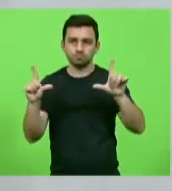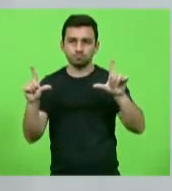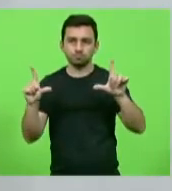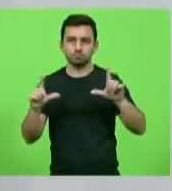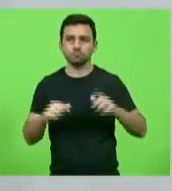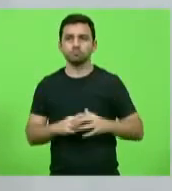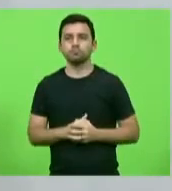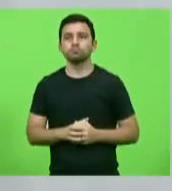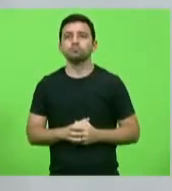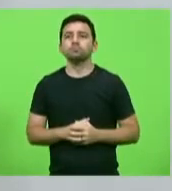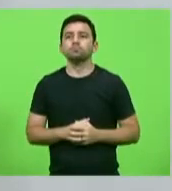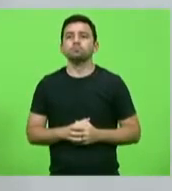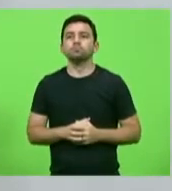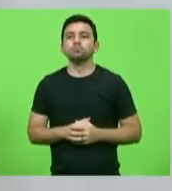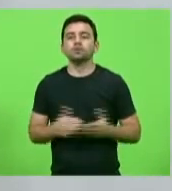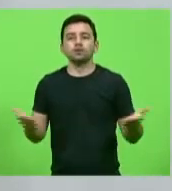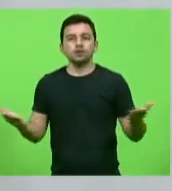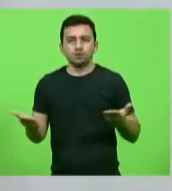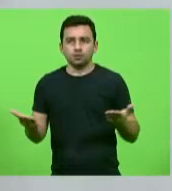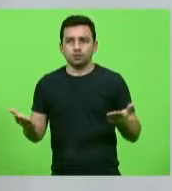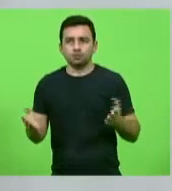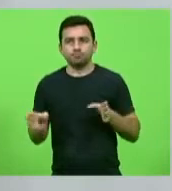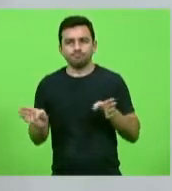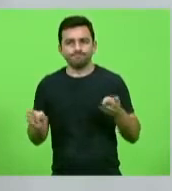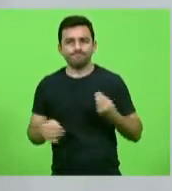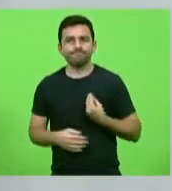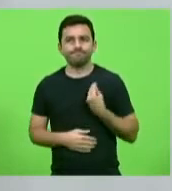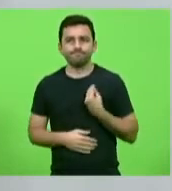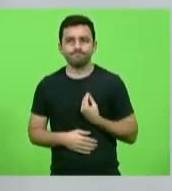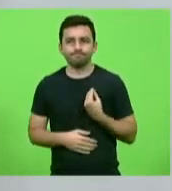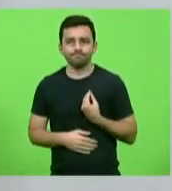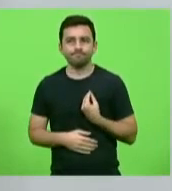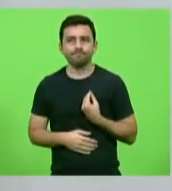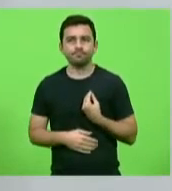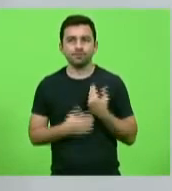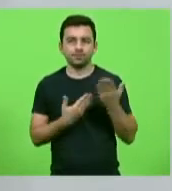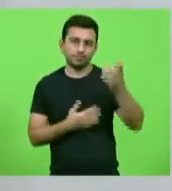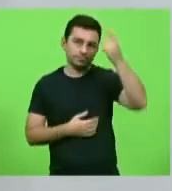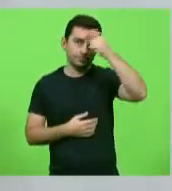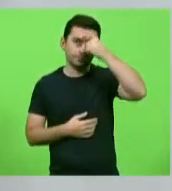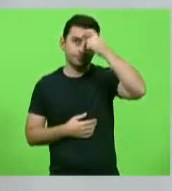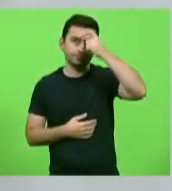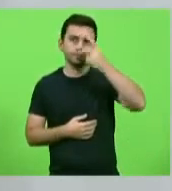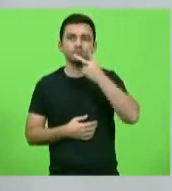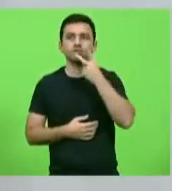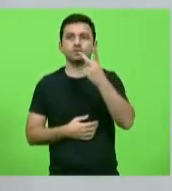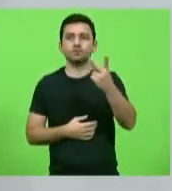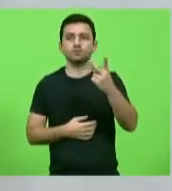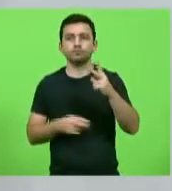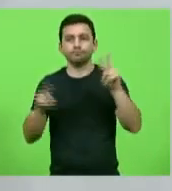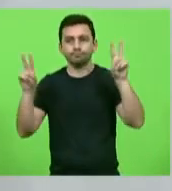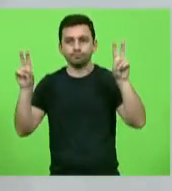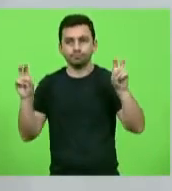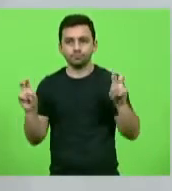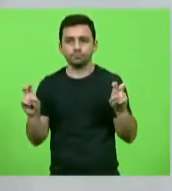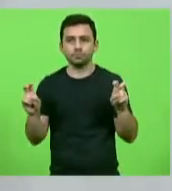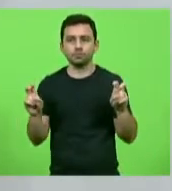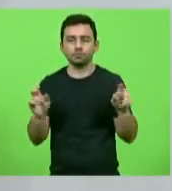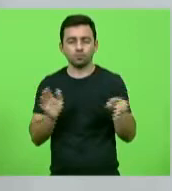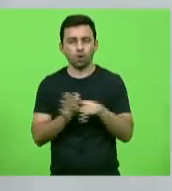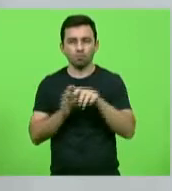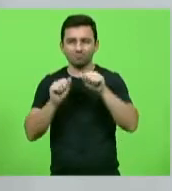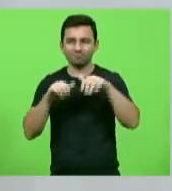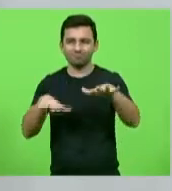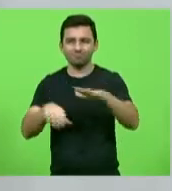Estamos vivendo, o deputado Maurício muito bem coloca aqui nas questões da